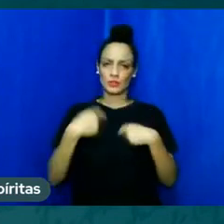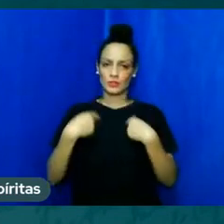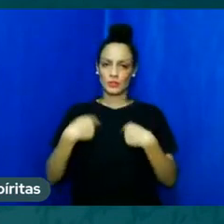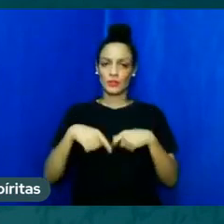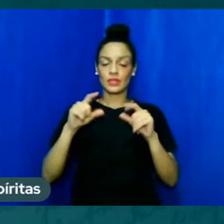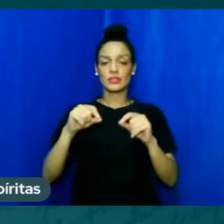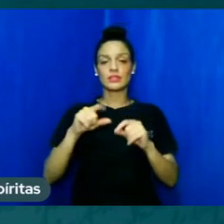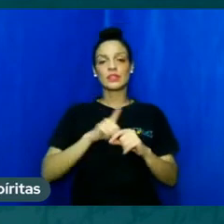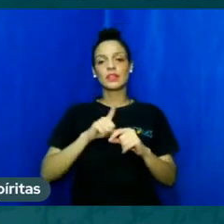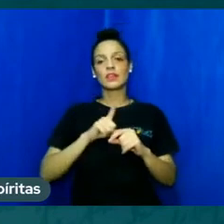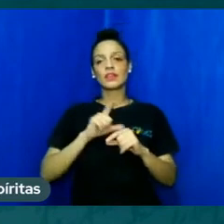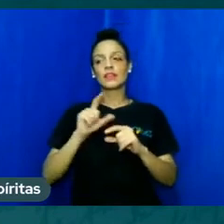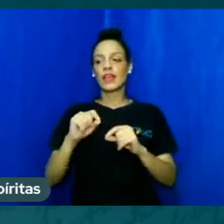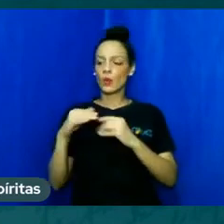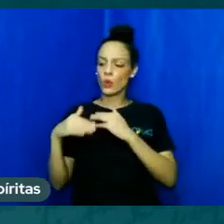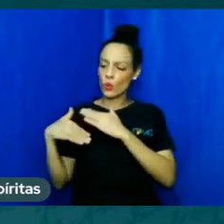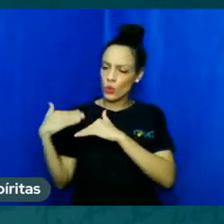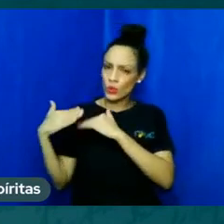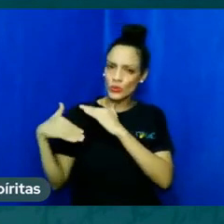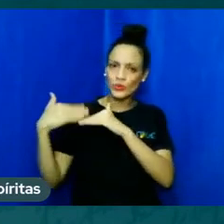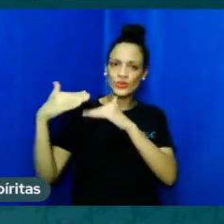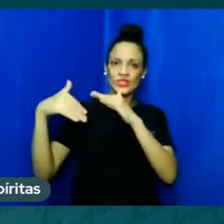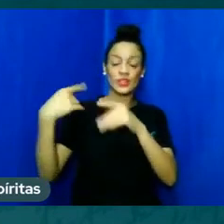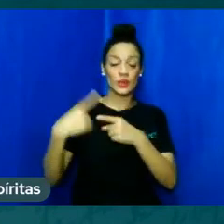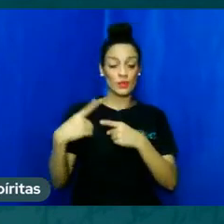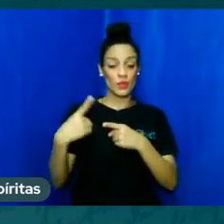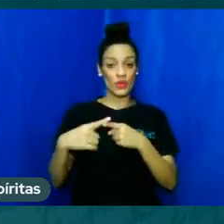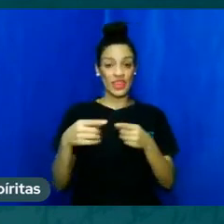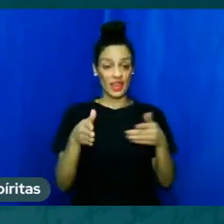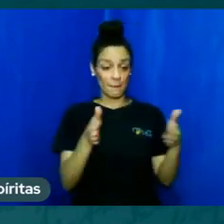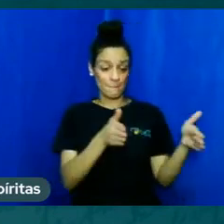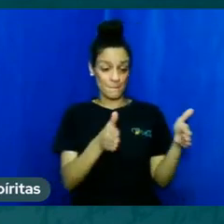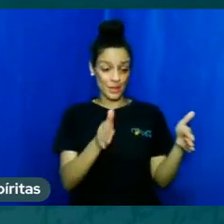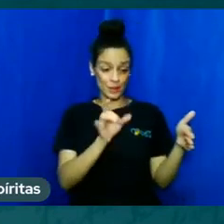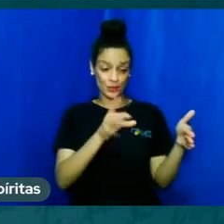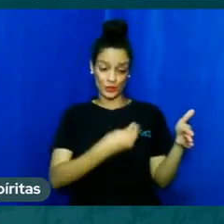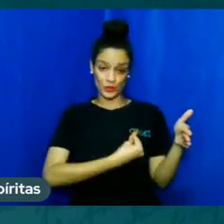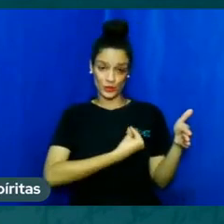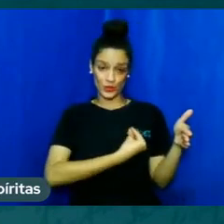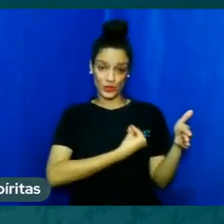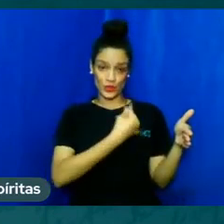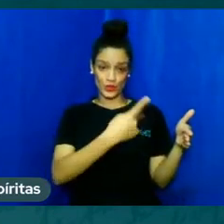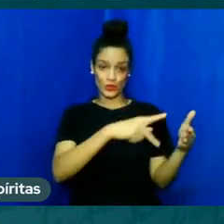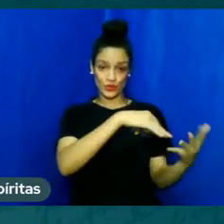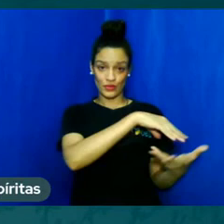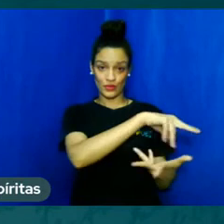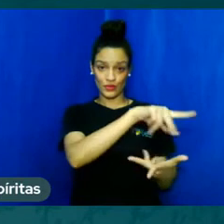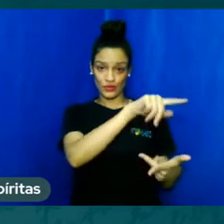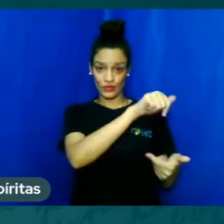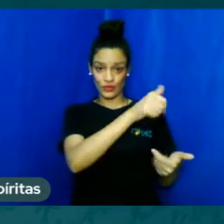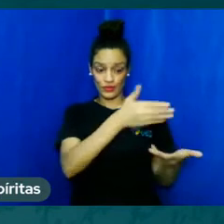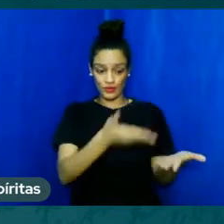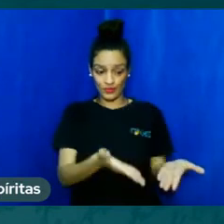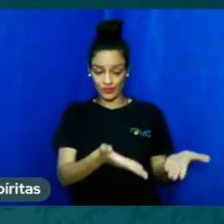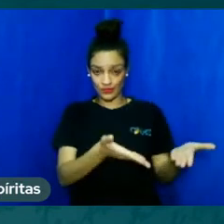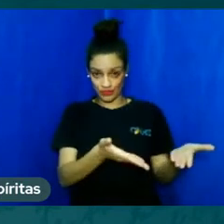Nós estamos aqui temporariamente. e nós acessamos